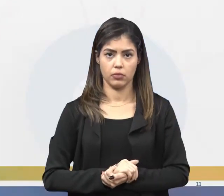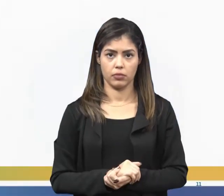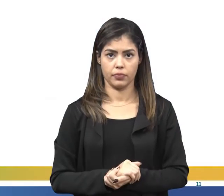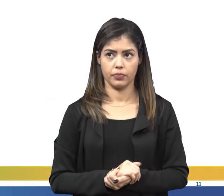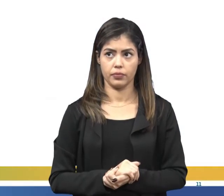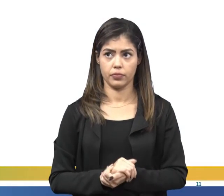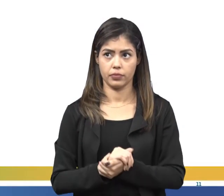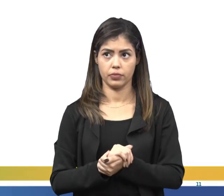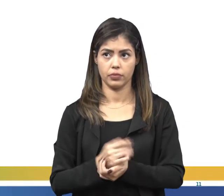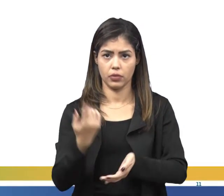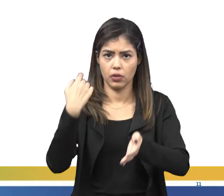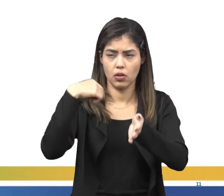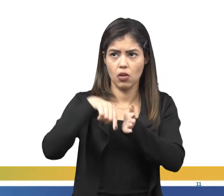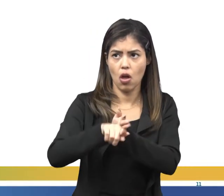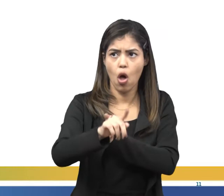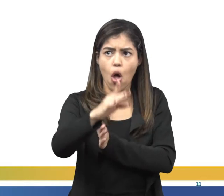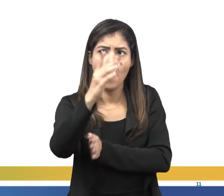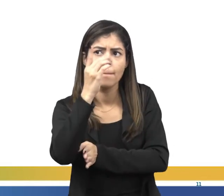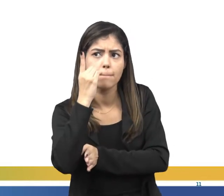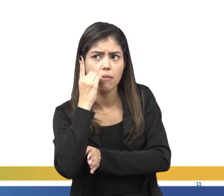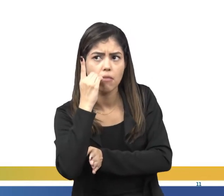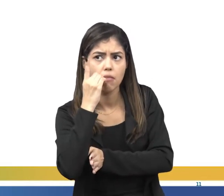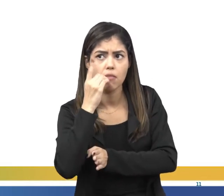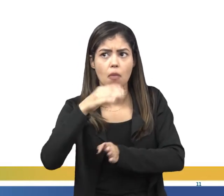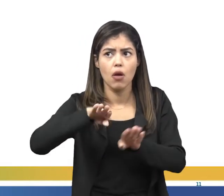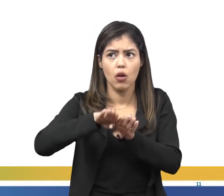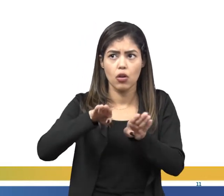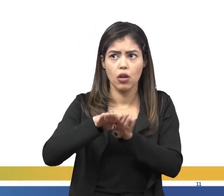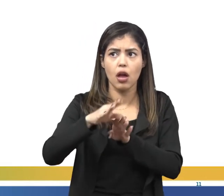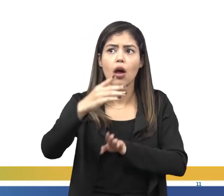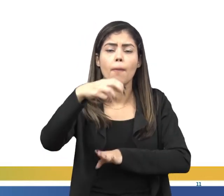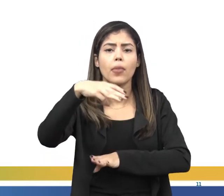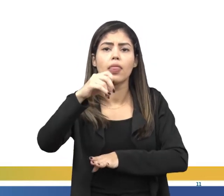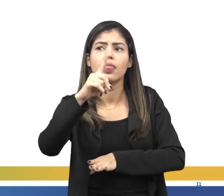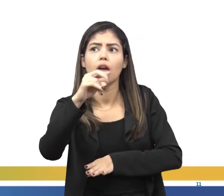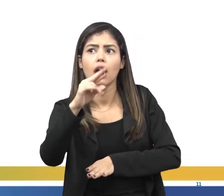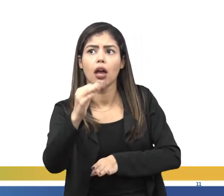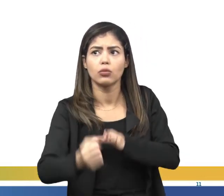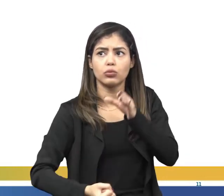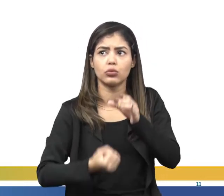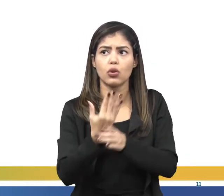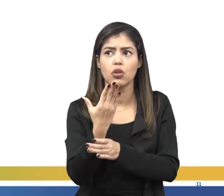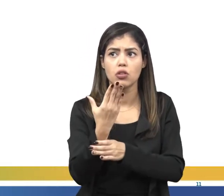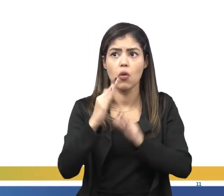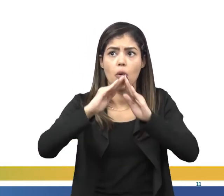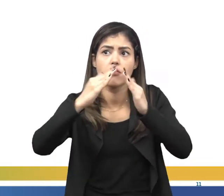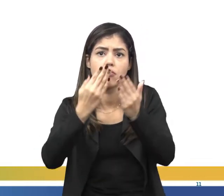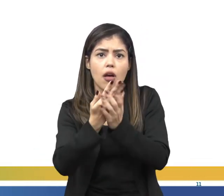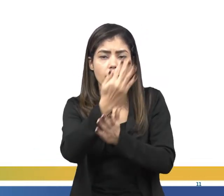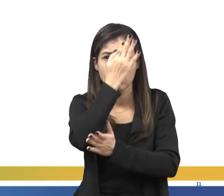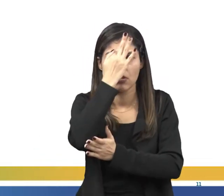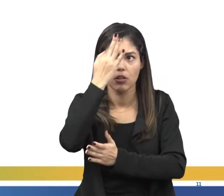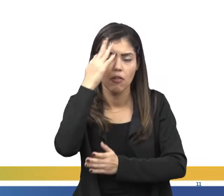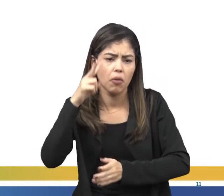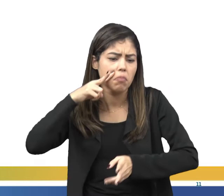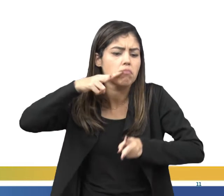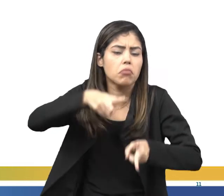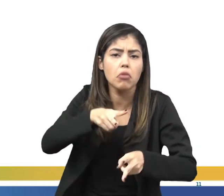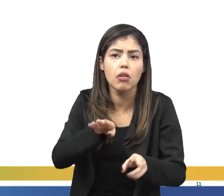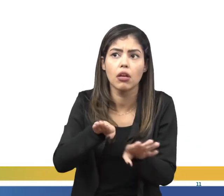Dali, no período moderno, emergiu uma escola filosófica que pôs em questão as concepções